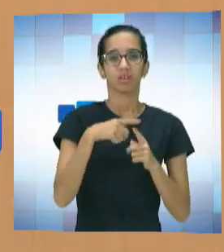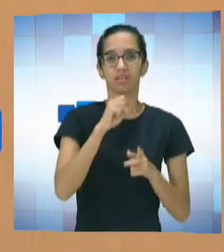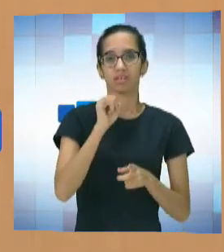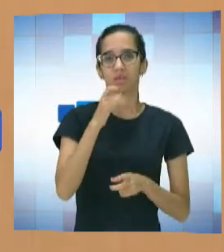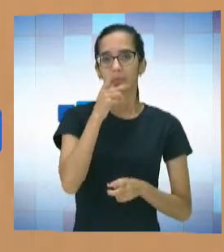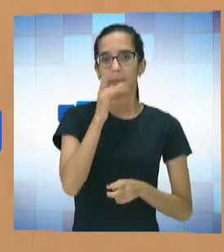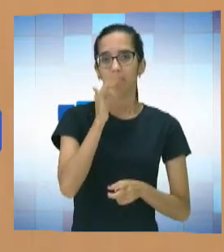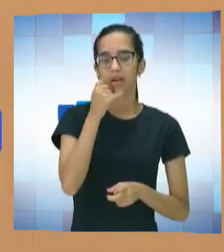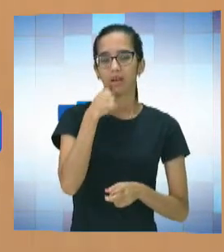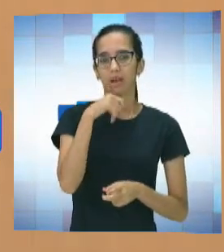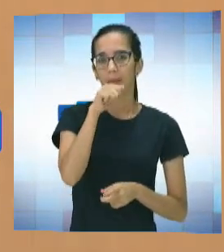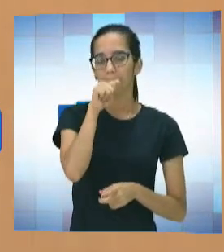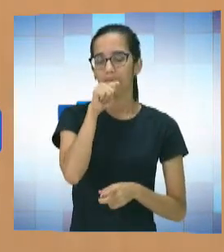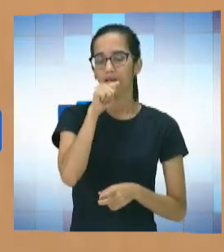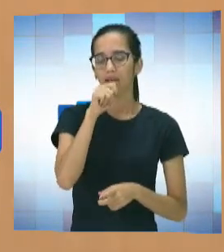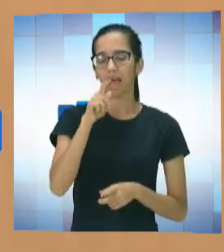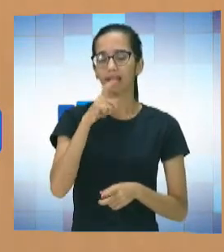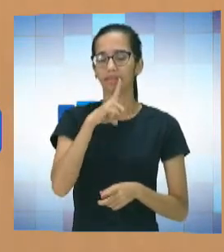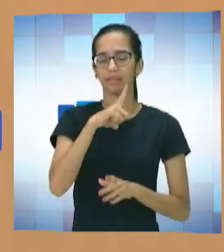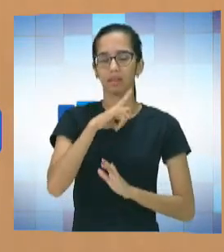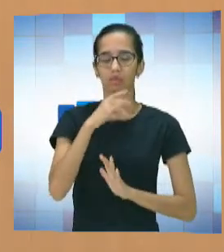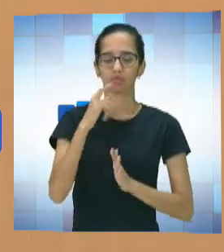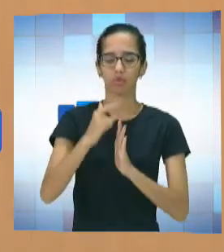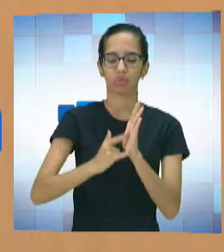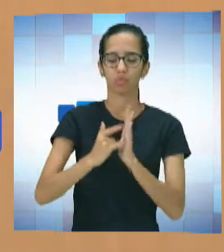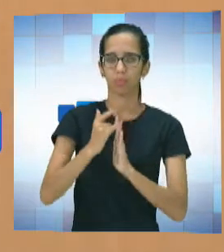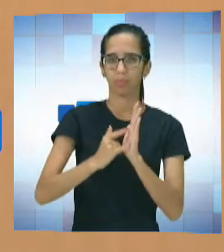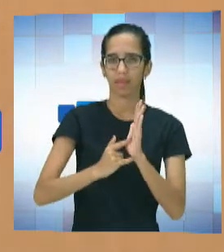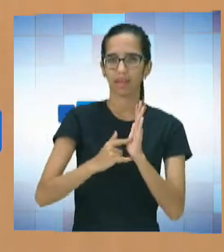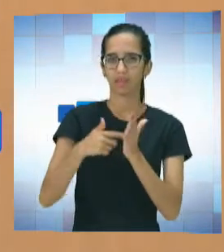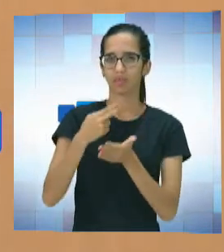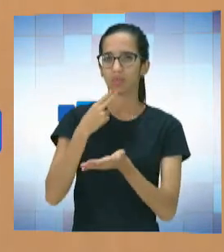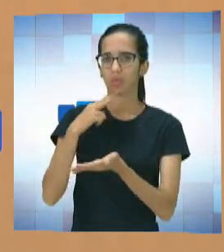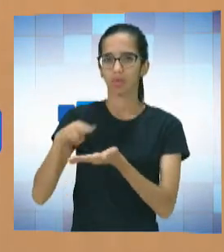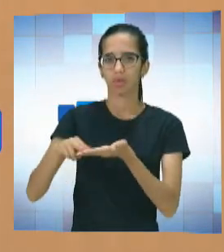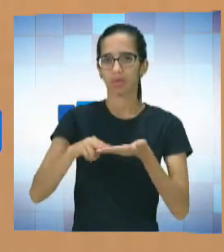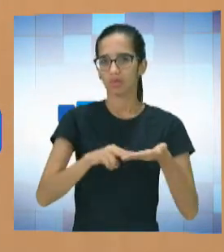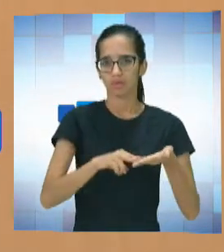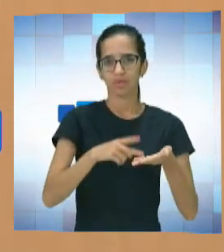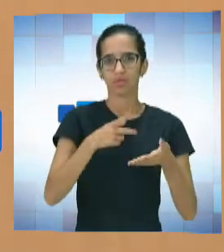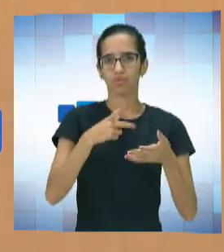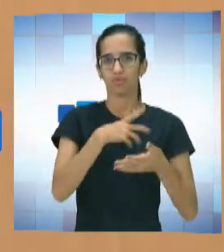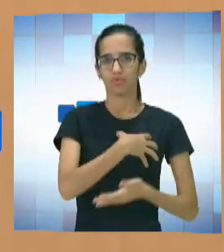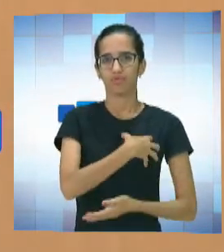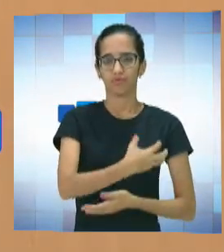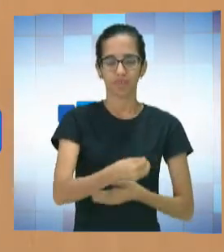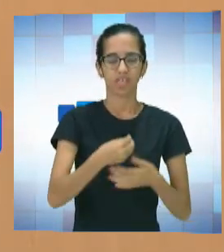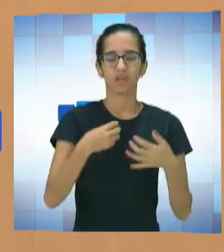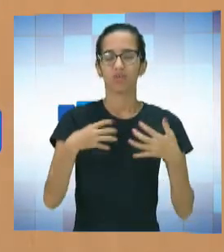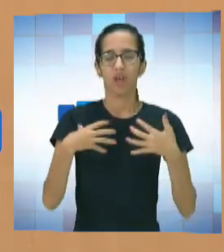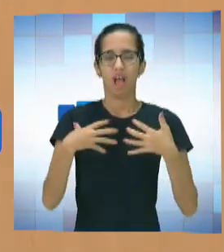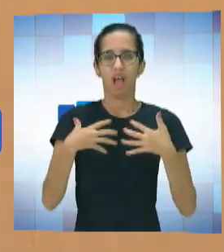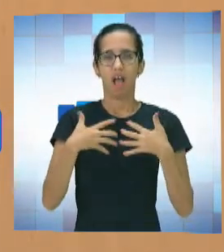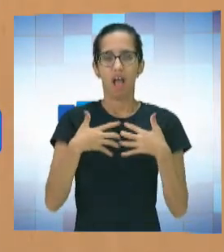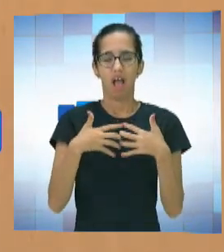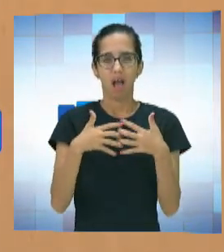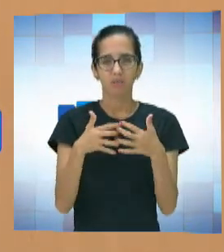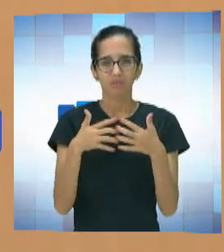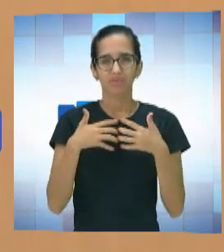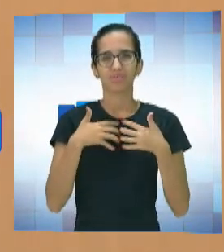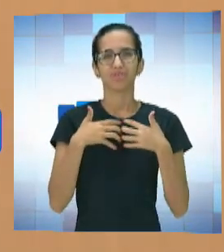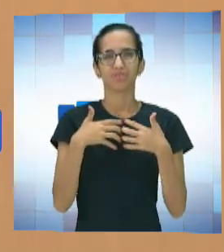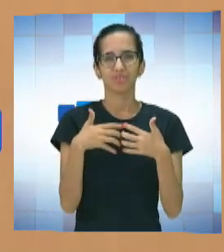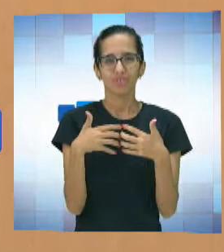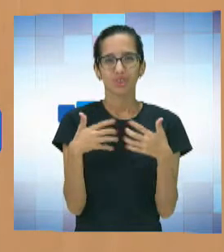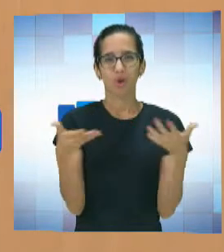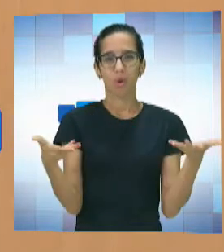laudo, que o filho é autista, né? Que hoje não tem laudo especificamente, logo, o médico, né? Então, hoje nós temos mais ou menos 40